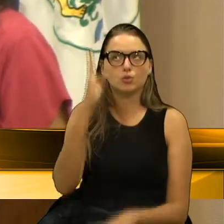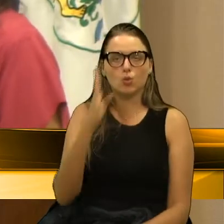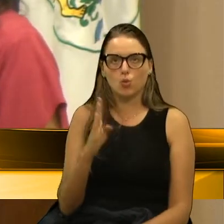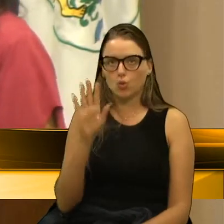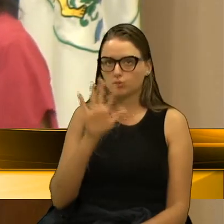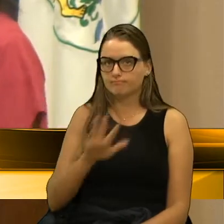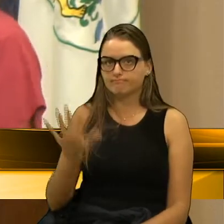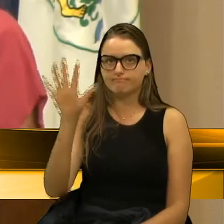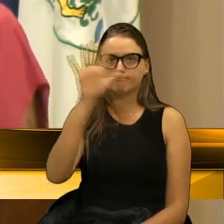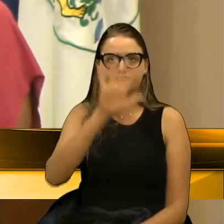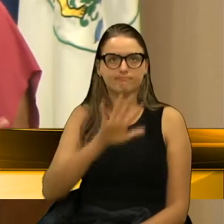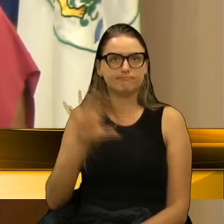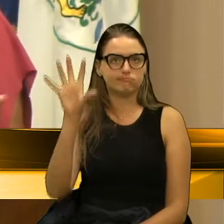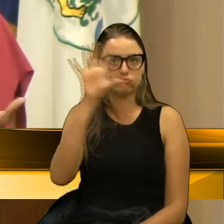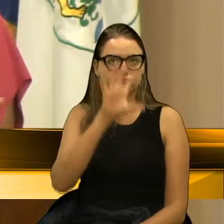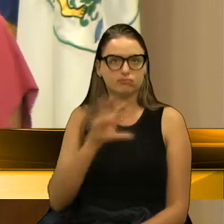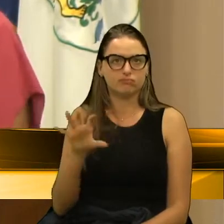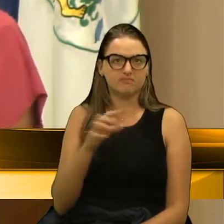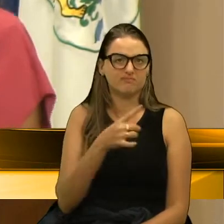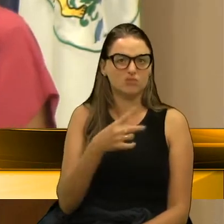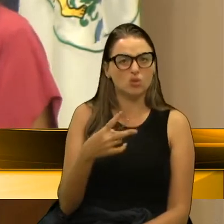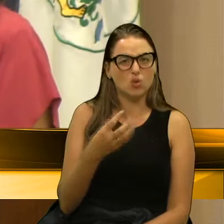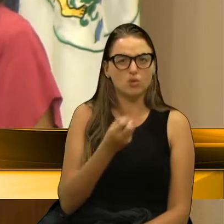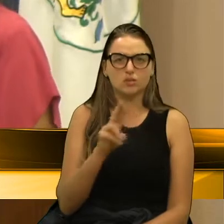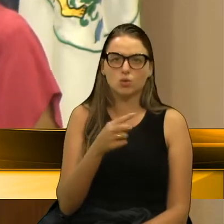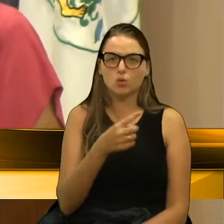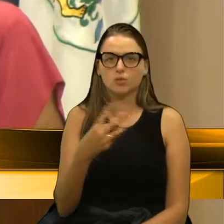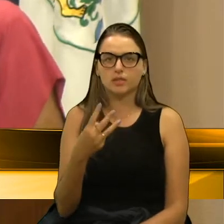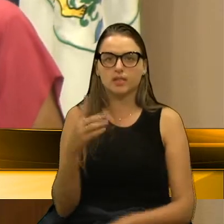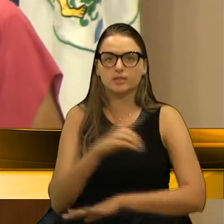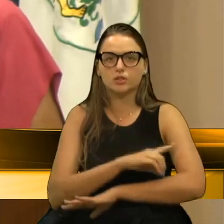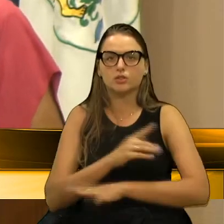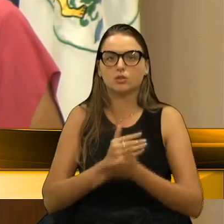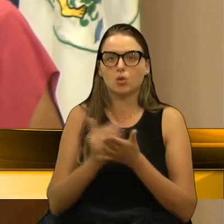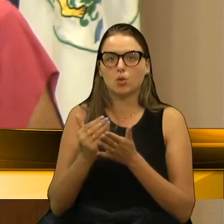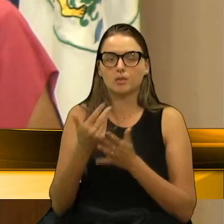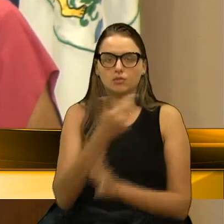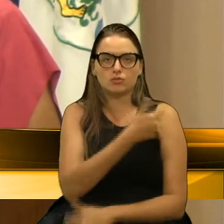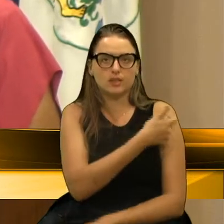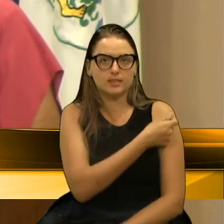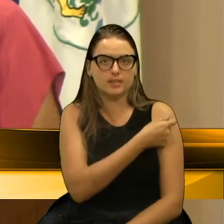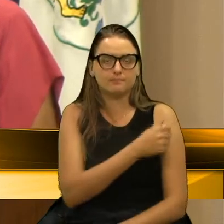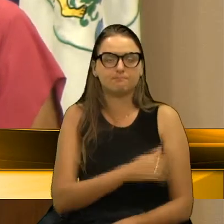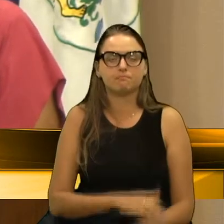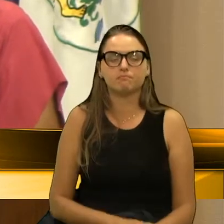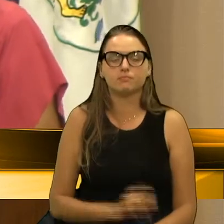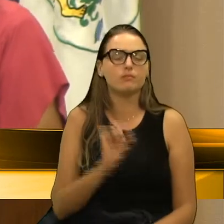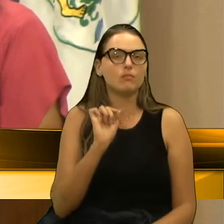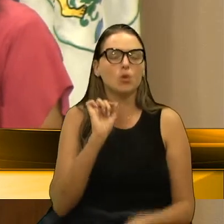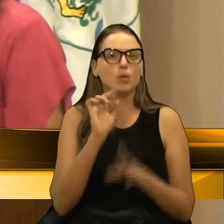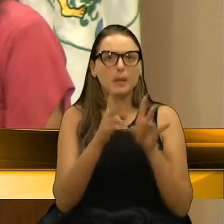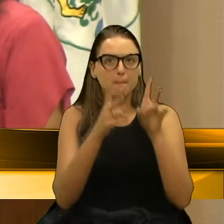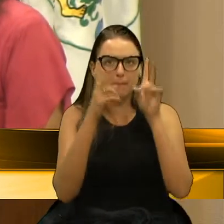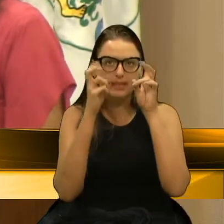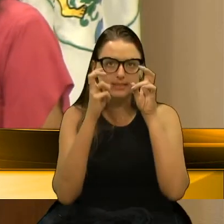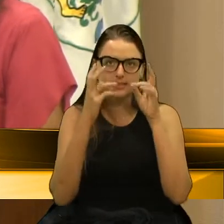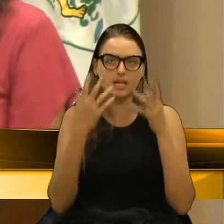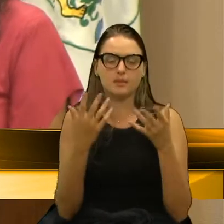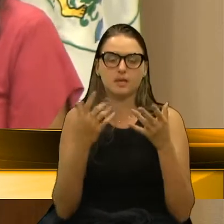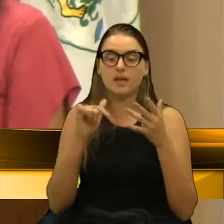últimos 13, 12 dias, mais ou menos. E o que a gente vê, na verdade, é um